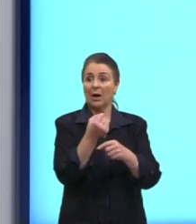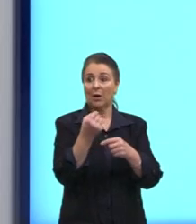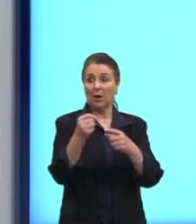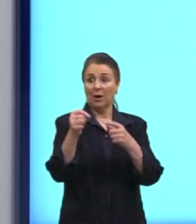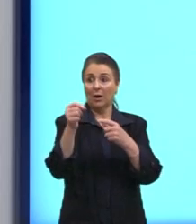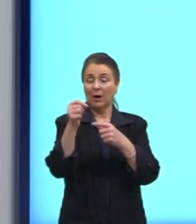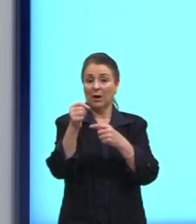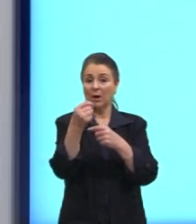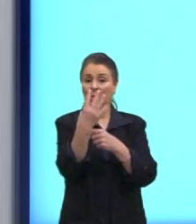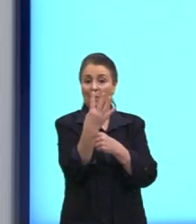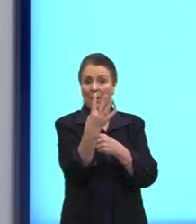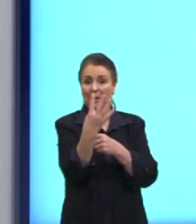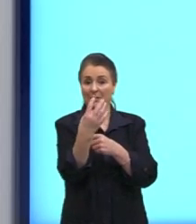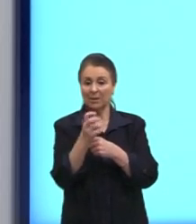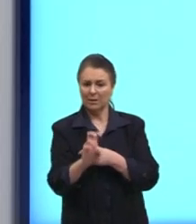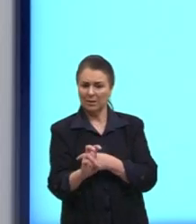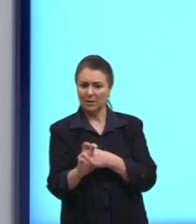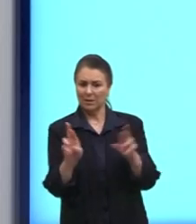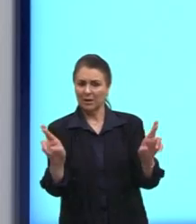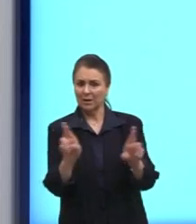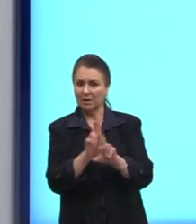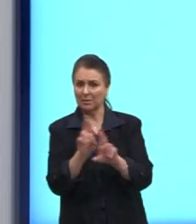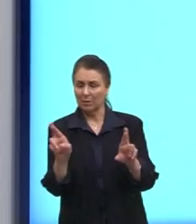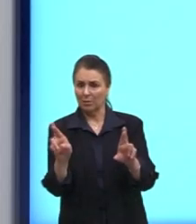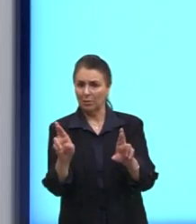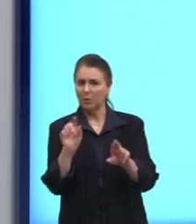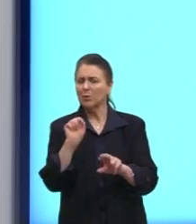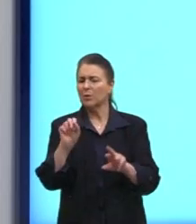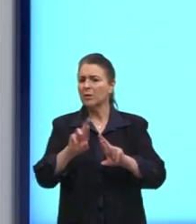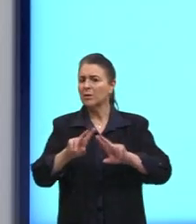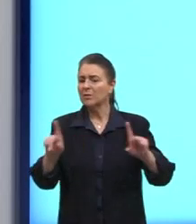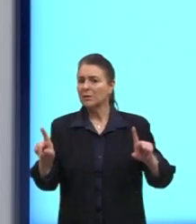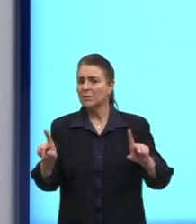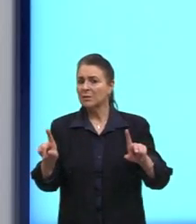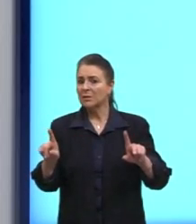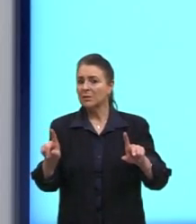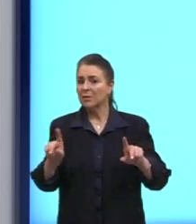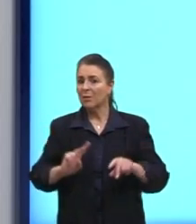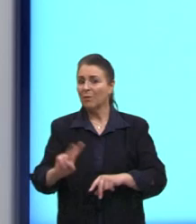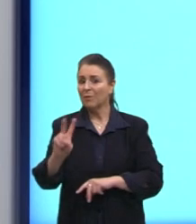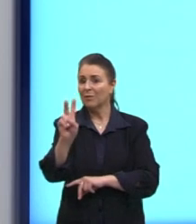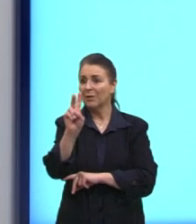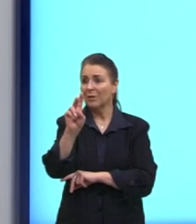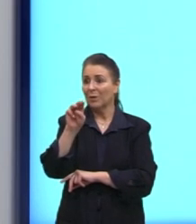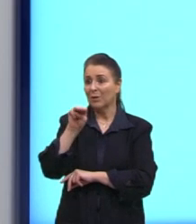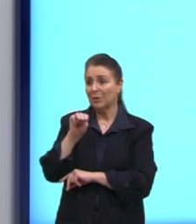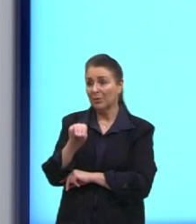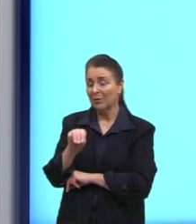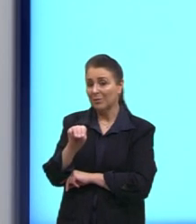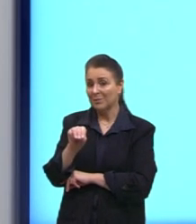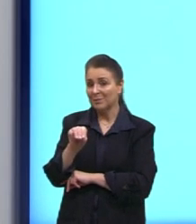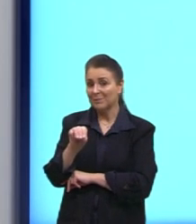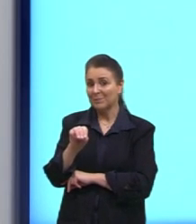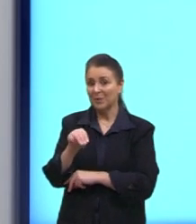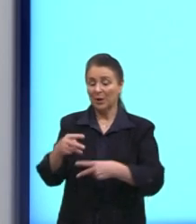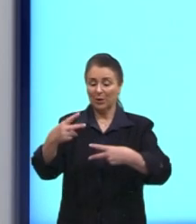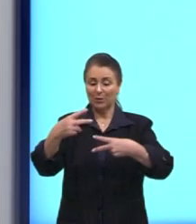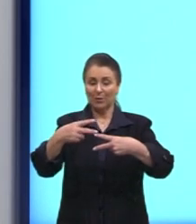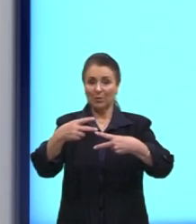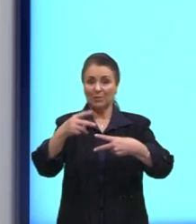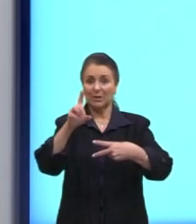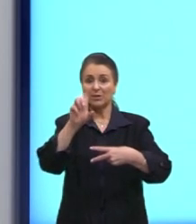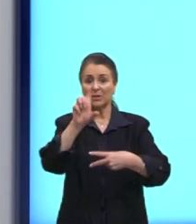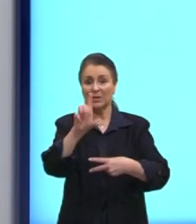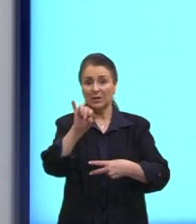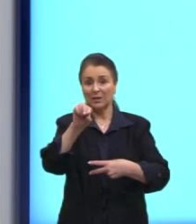a quinta relação e o que que difere uma da outra o valor do n o valor do coeficiente linear então agora